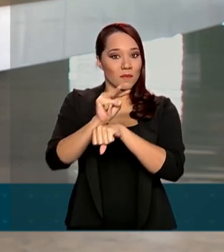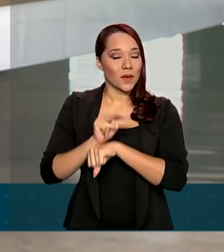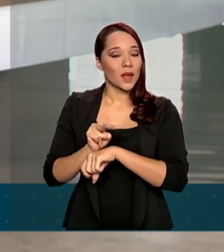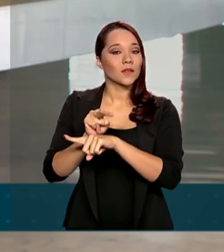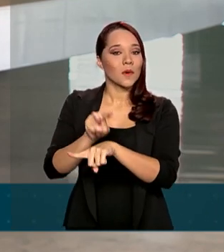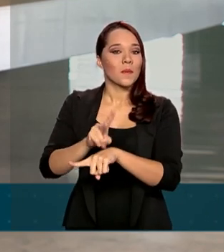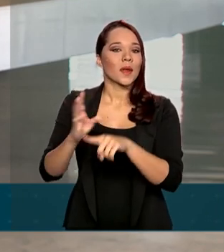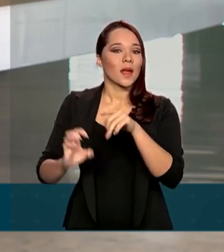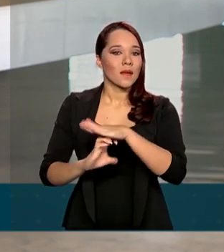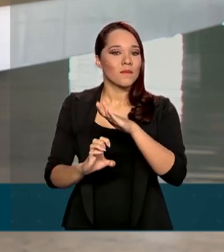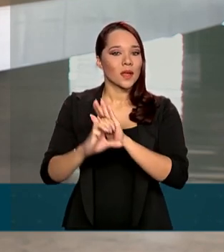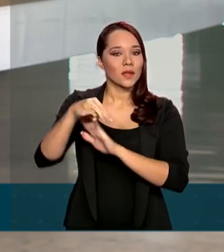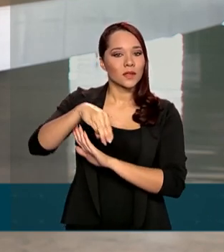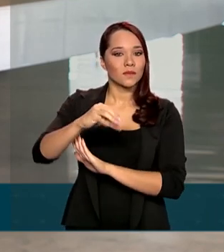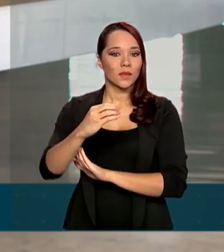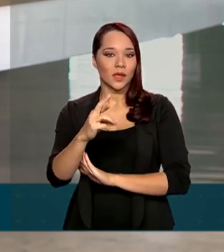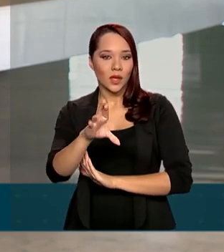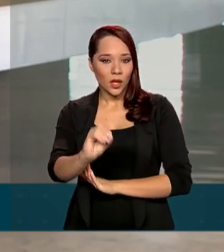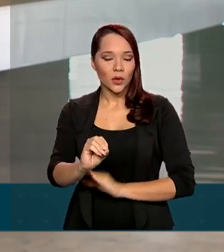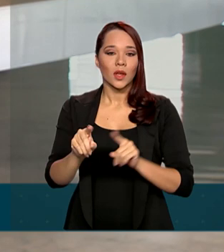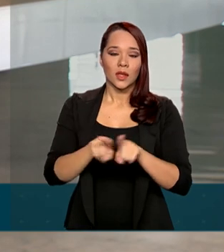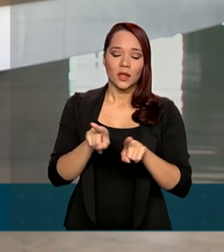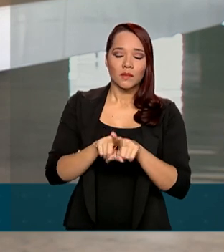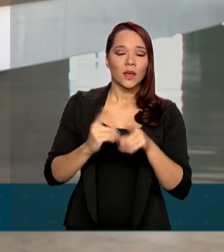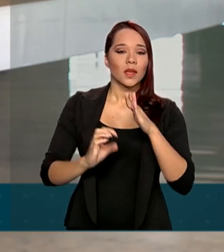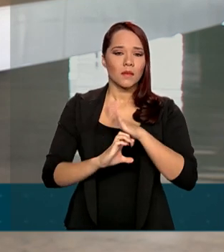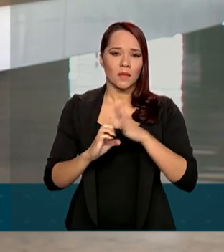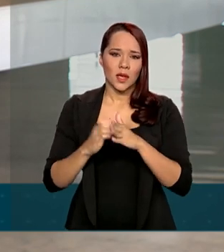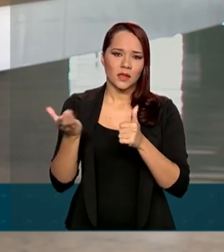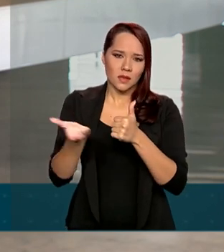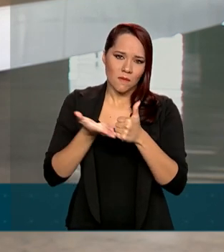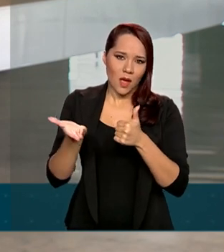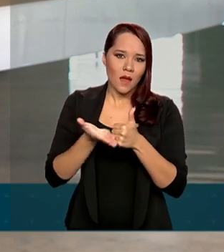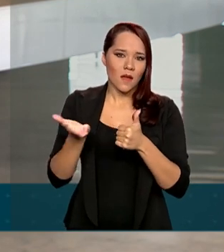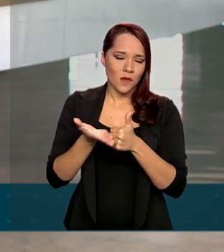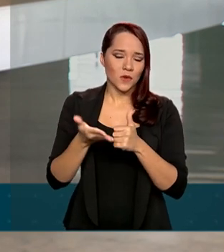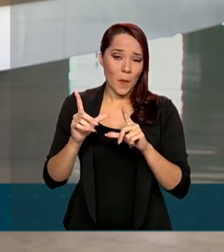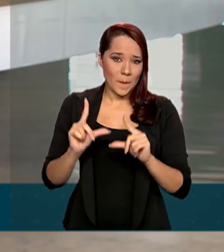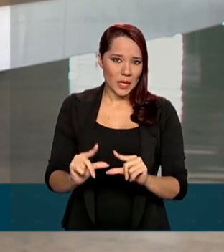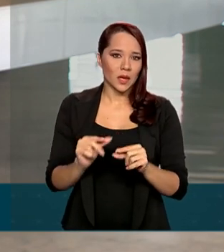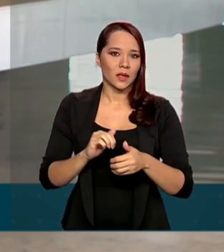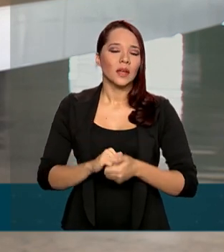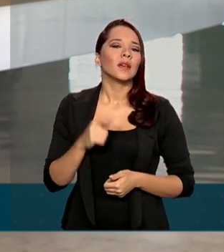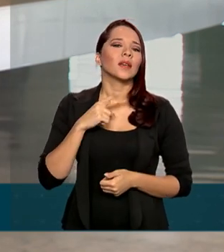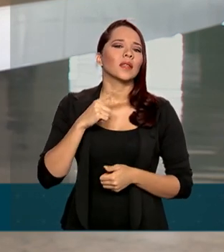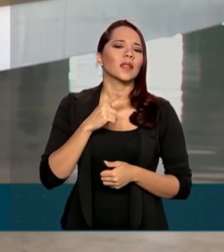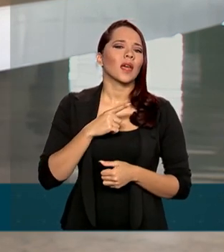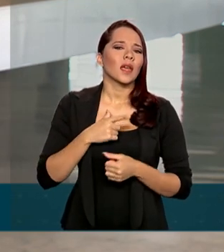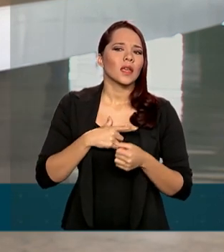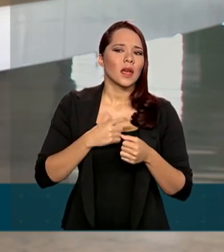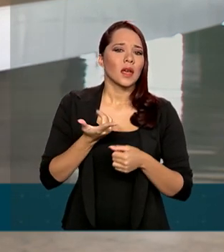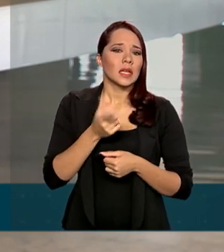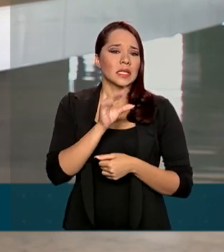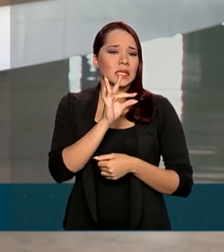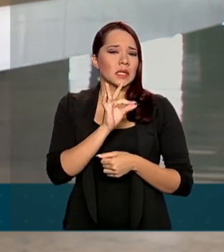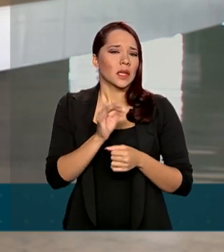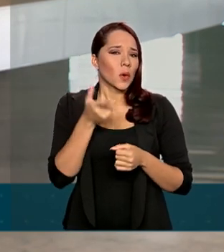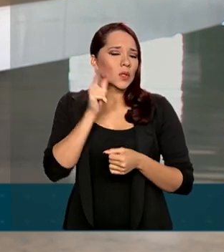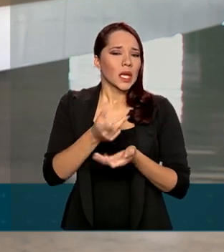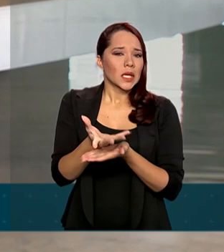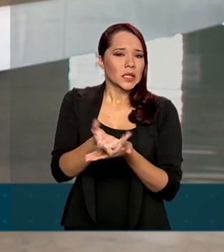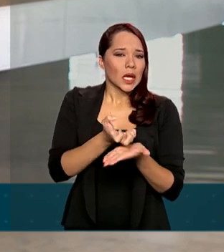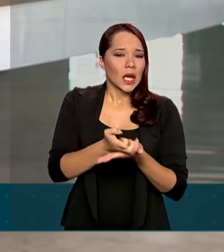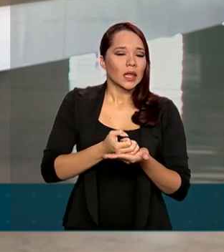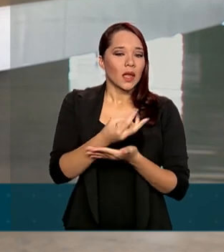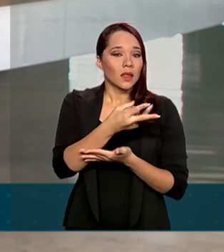microempresas e empresas de pequeno e médio porte que tenham, portanto, faturamento de até 300 milhões de reais